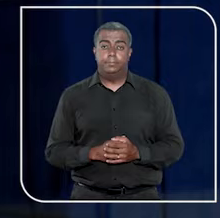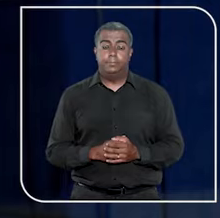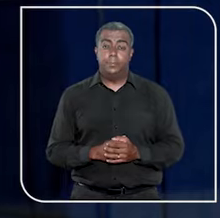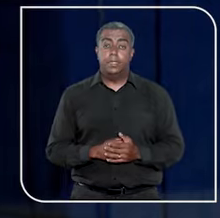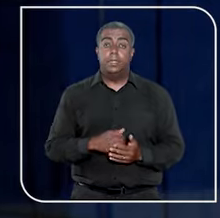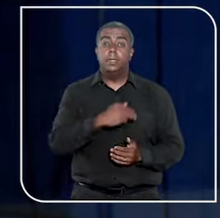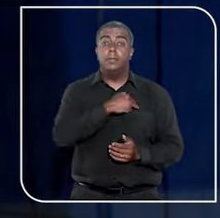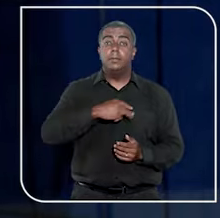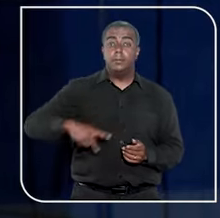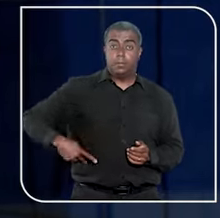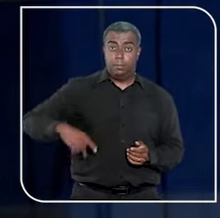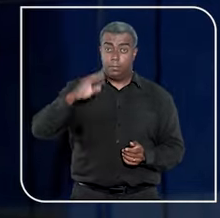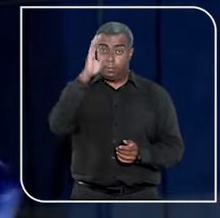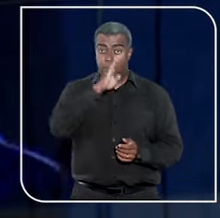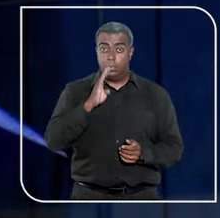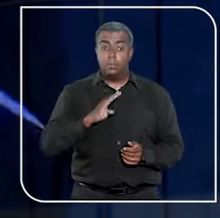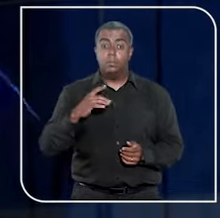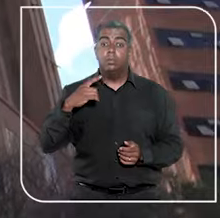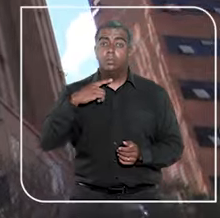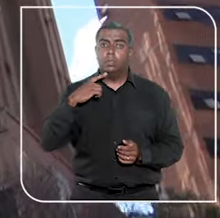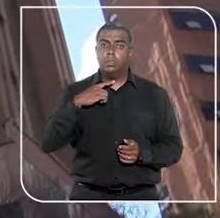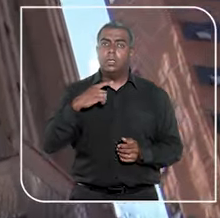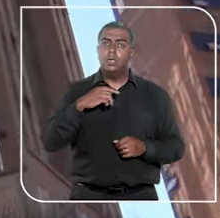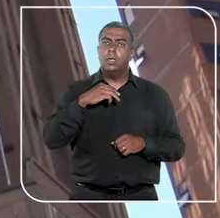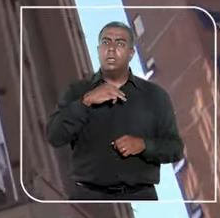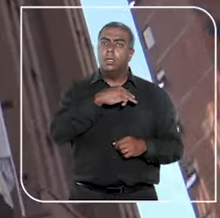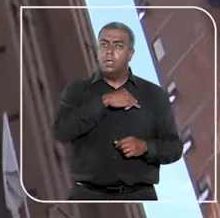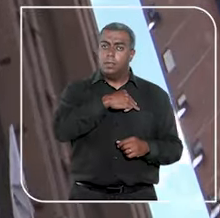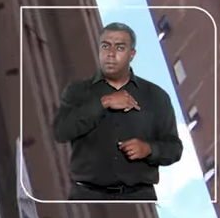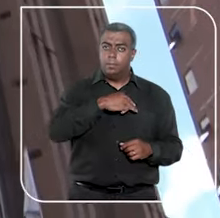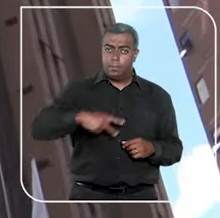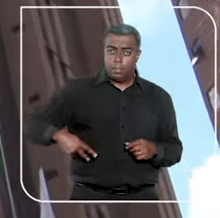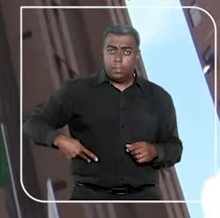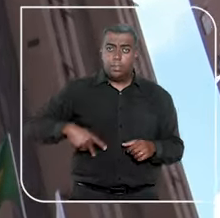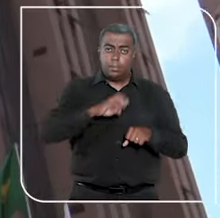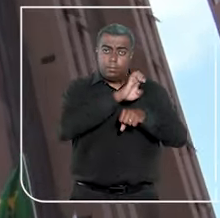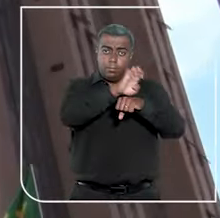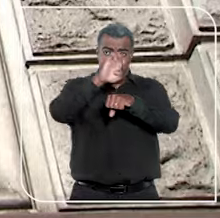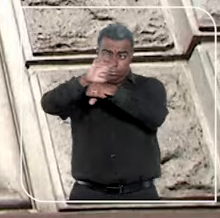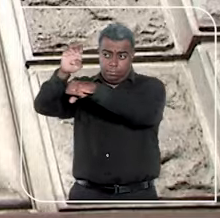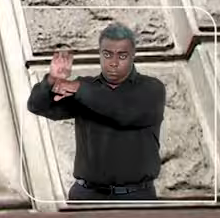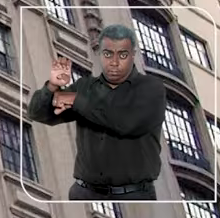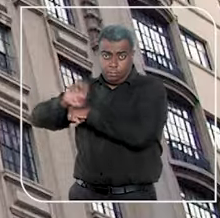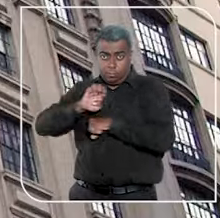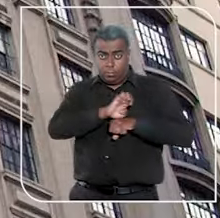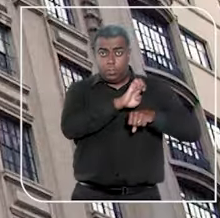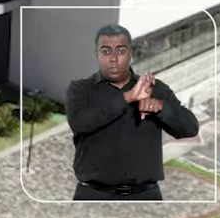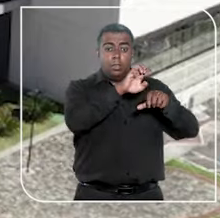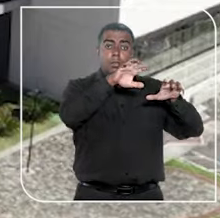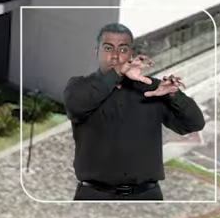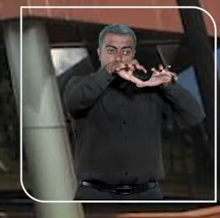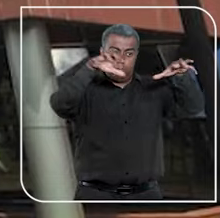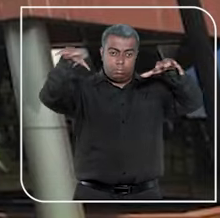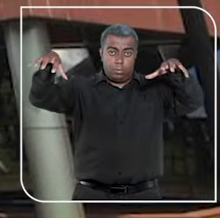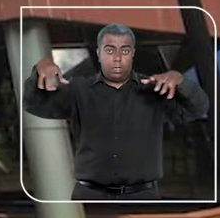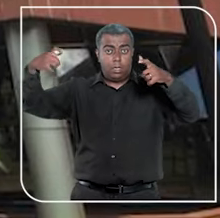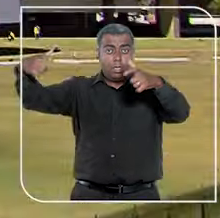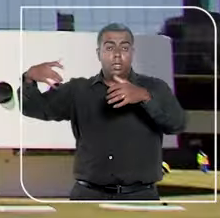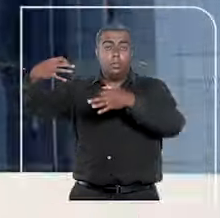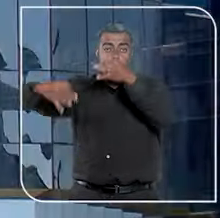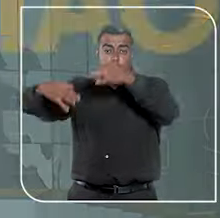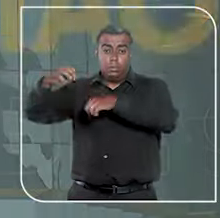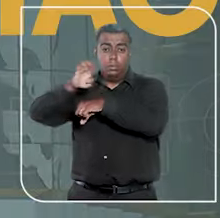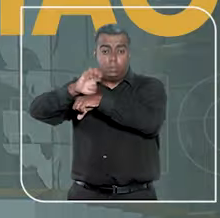O Ministério Público brasileiro é composto pelos Ministérios Públicos dos Estados, que atuam perante a justiça estadual,